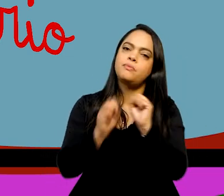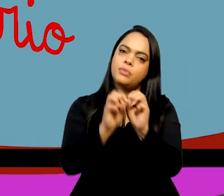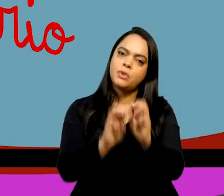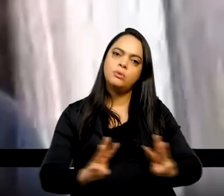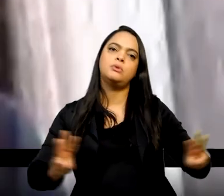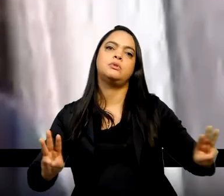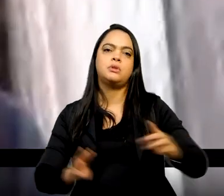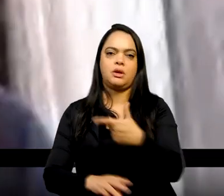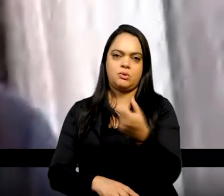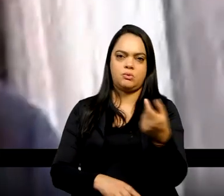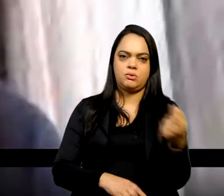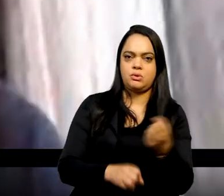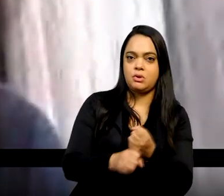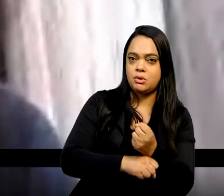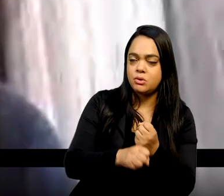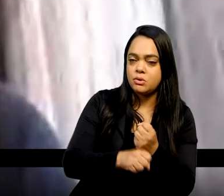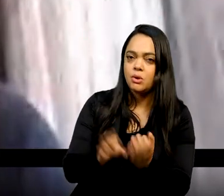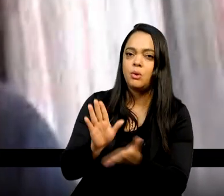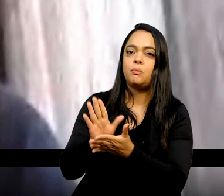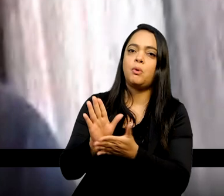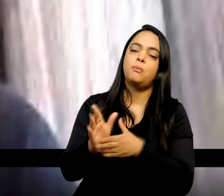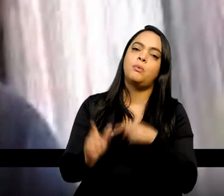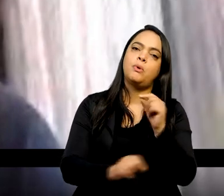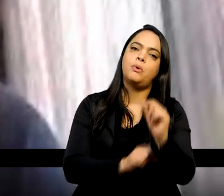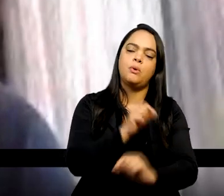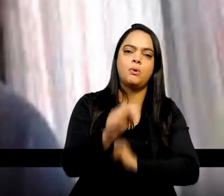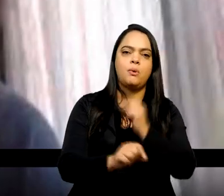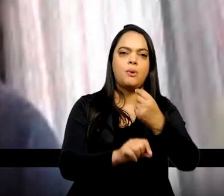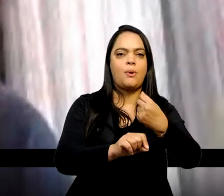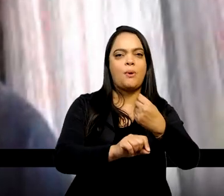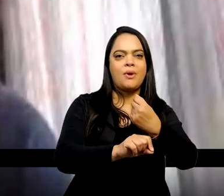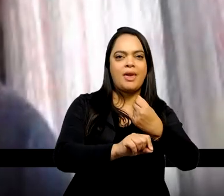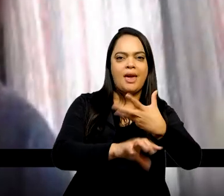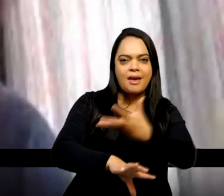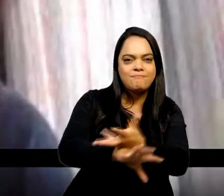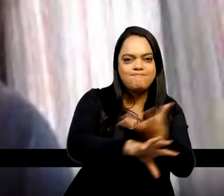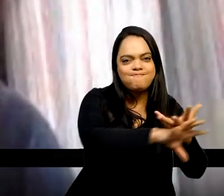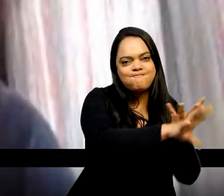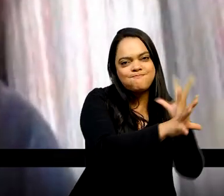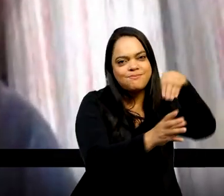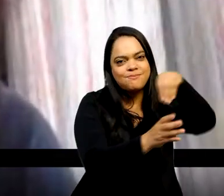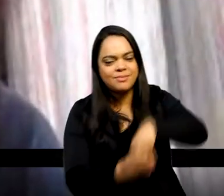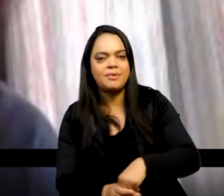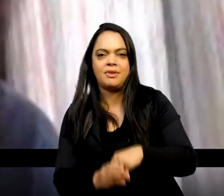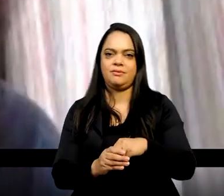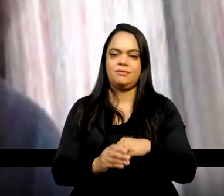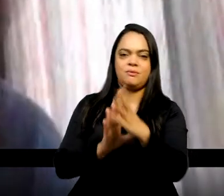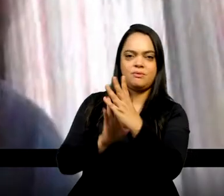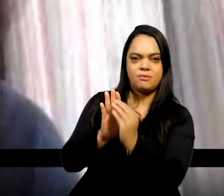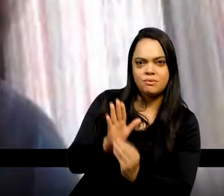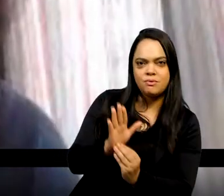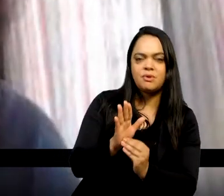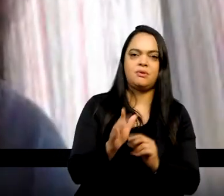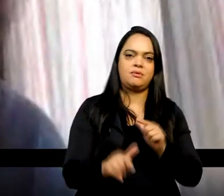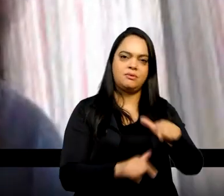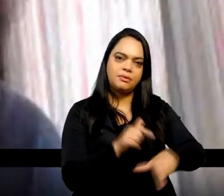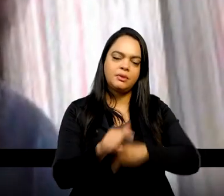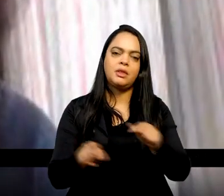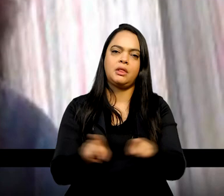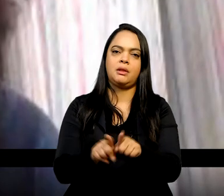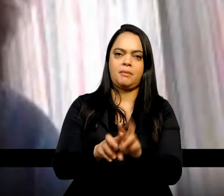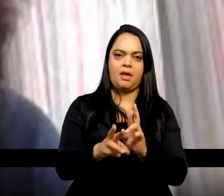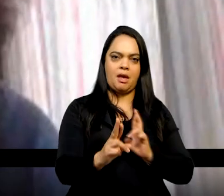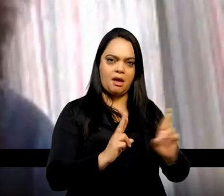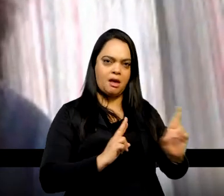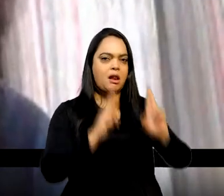Bicentenário propugna a inter e a transdisciplinaridade de seus conteúdos e suas ações, assim como a relação